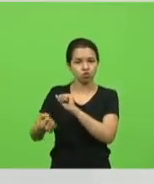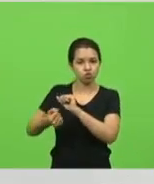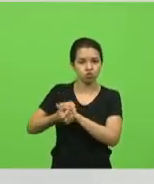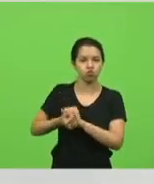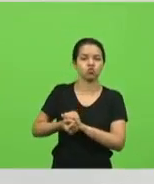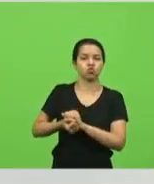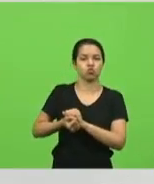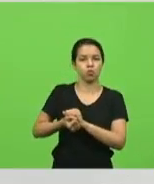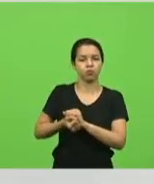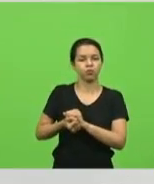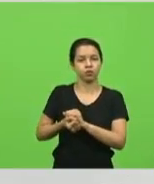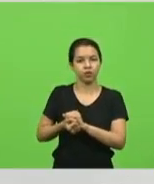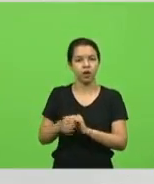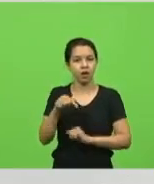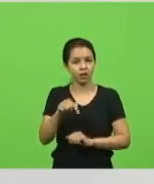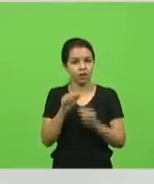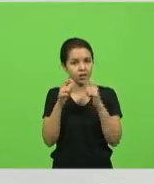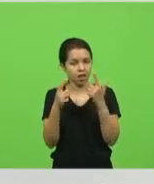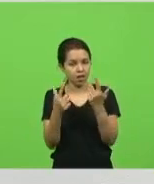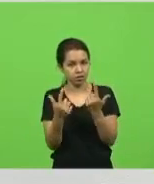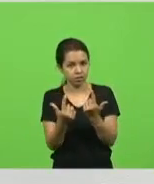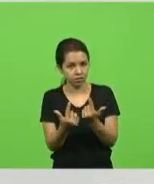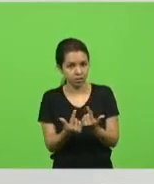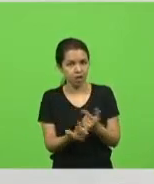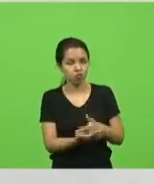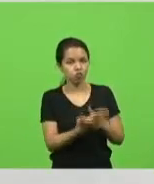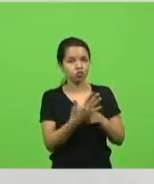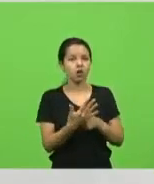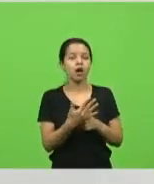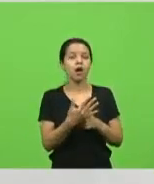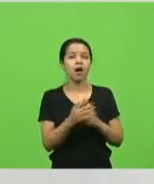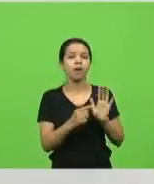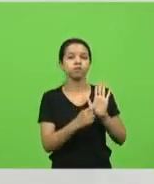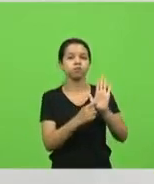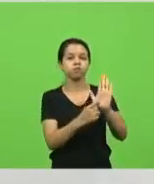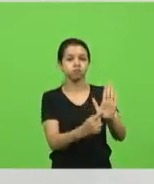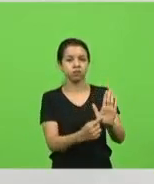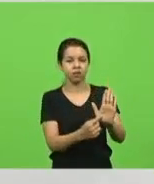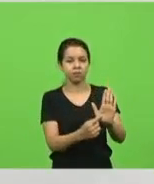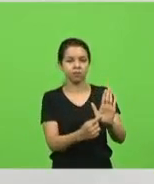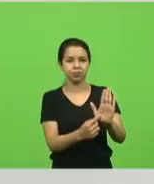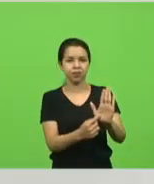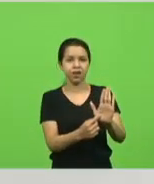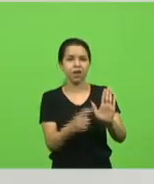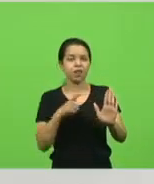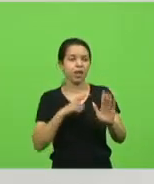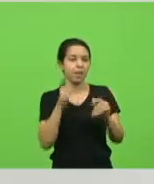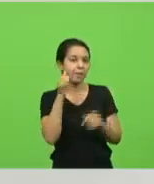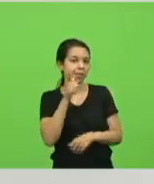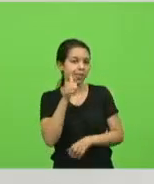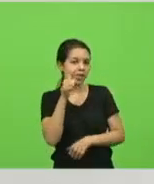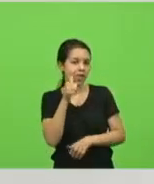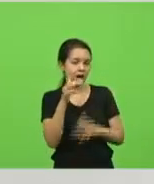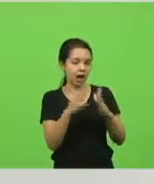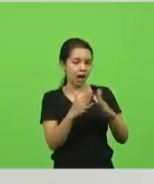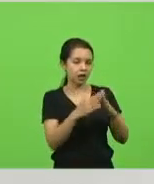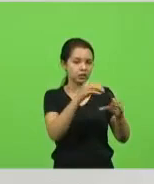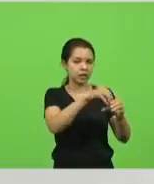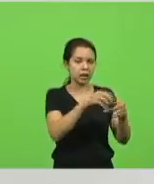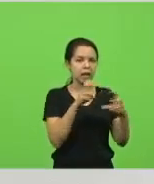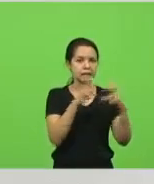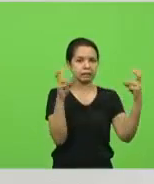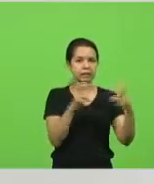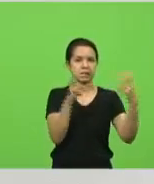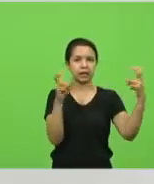Felipe, na minha última ocorrência, denunciaram que tinha uma menina gritando numa casa. Tinha um grito numa casa e a gente foi. Ele não sabia que era uma menina, mas tinha gritos numa